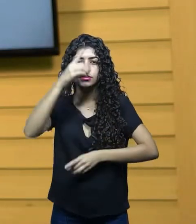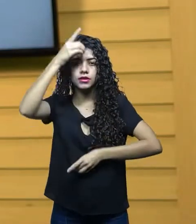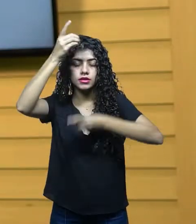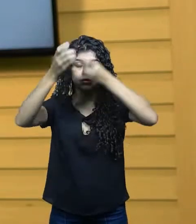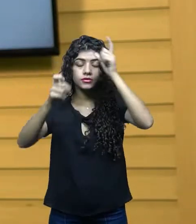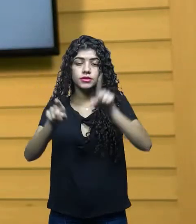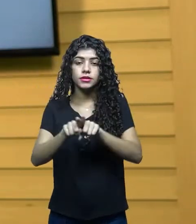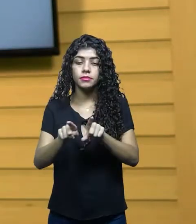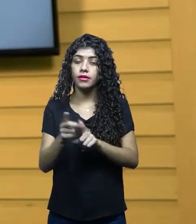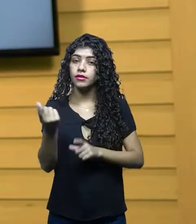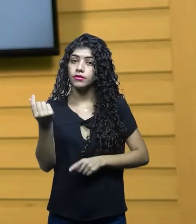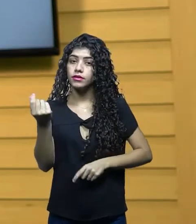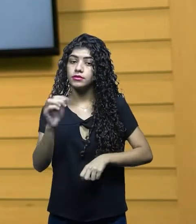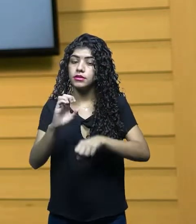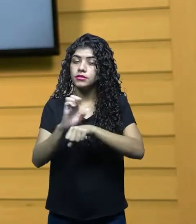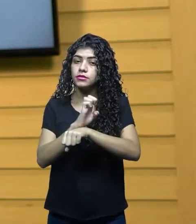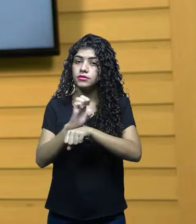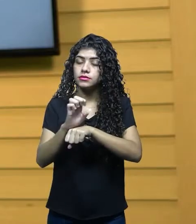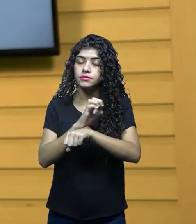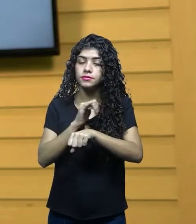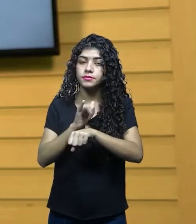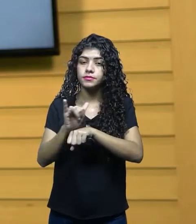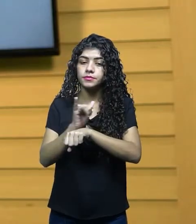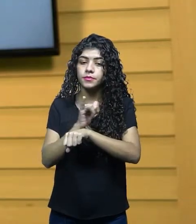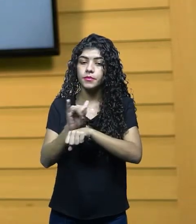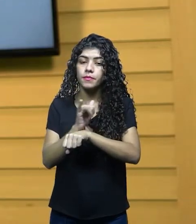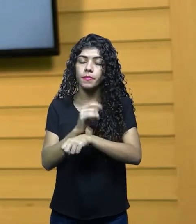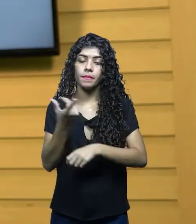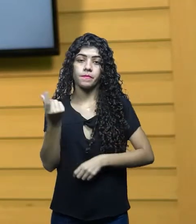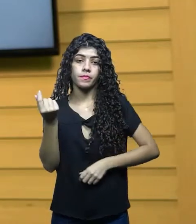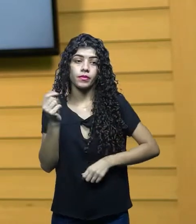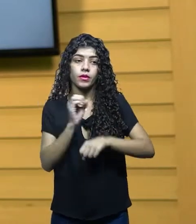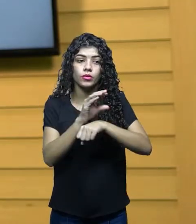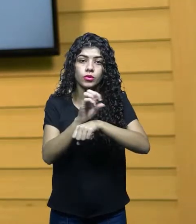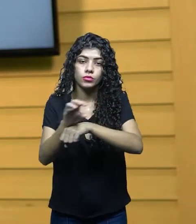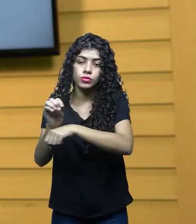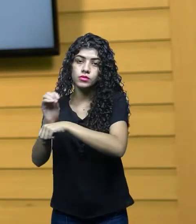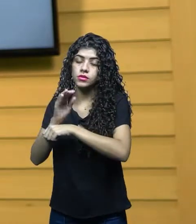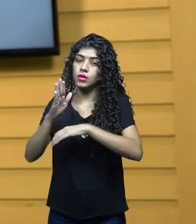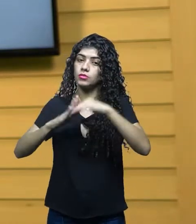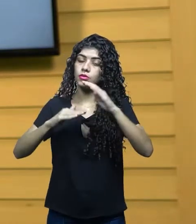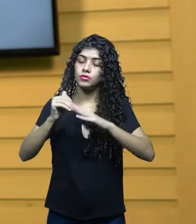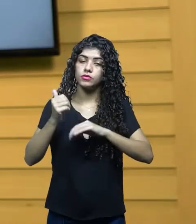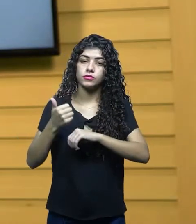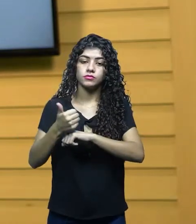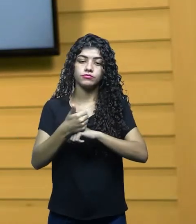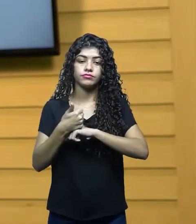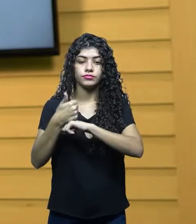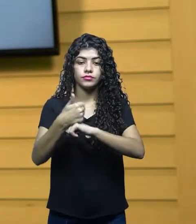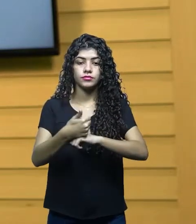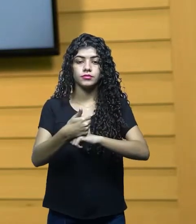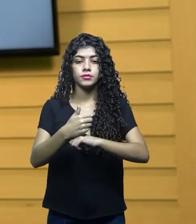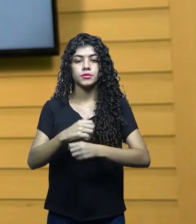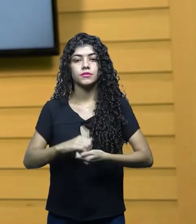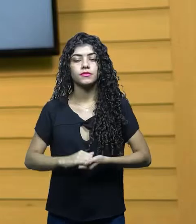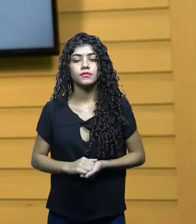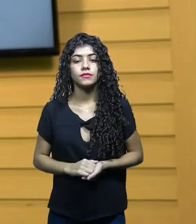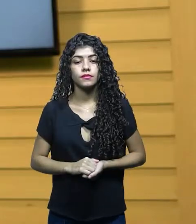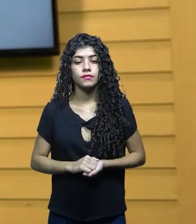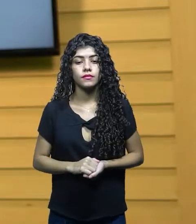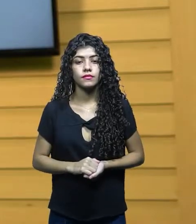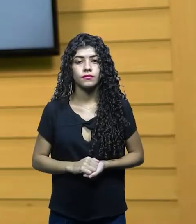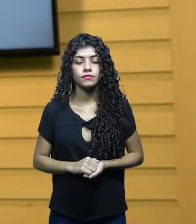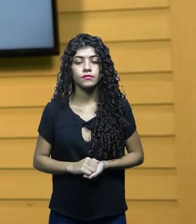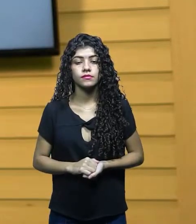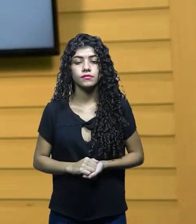projeto audiovisual, elementos financeiros e estratégicos, fontes de financiamento e plano de distribuição, produção executiva em